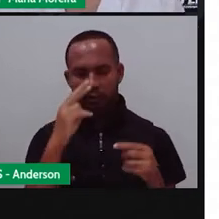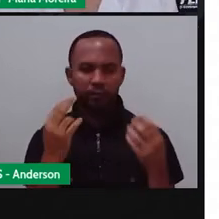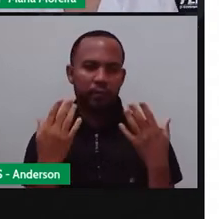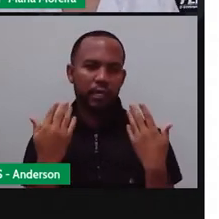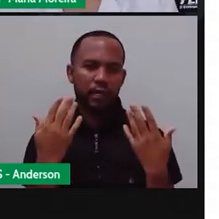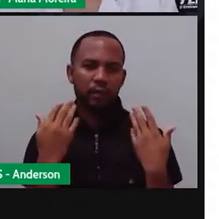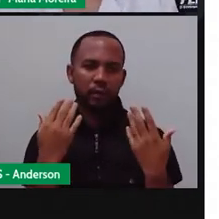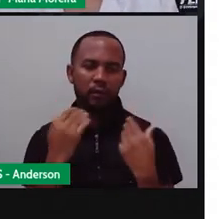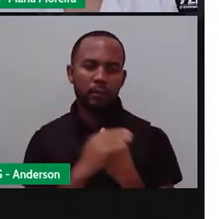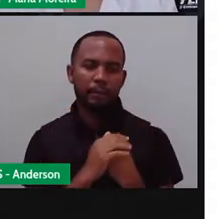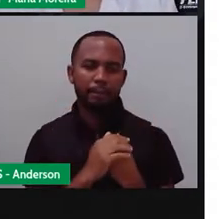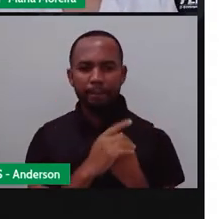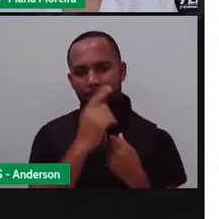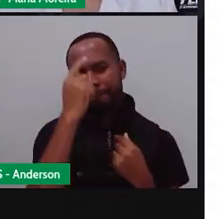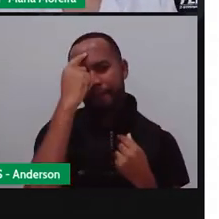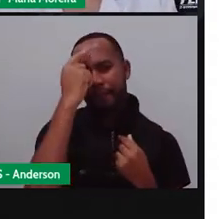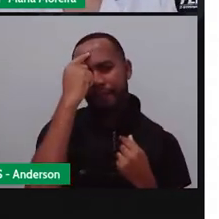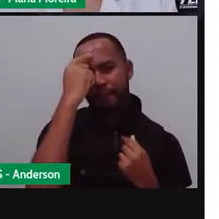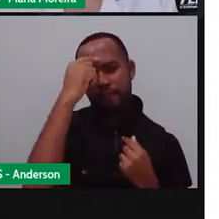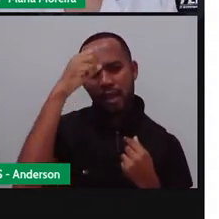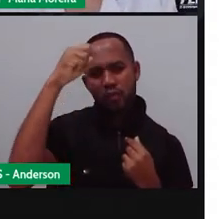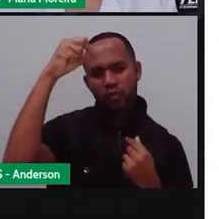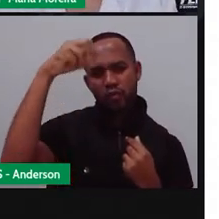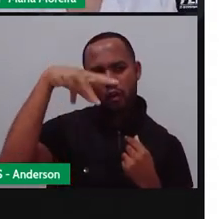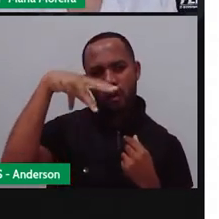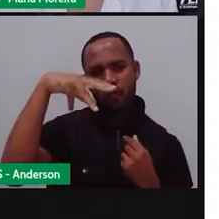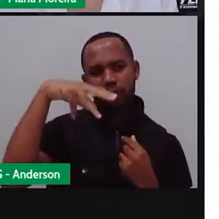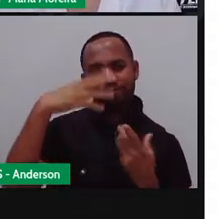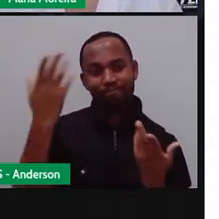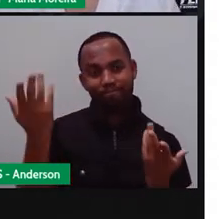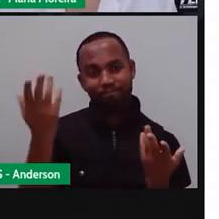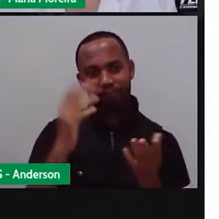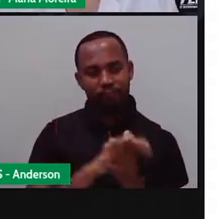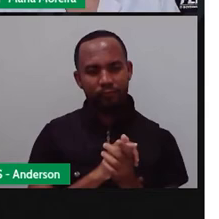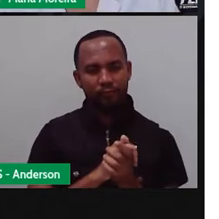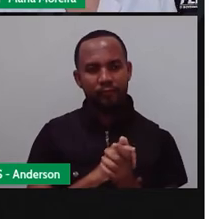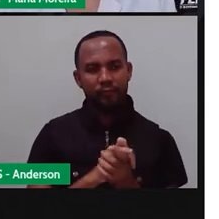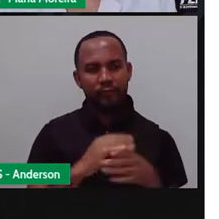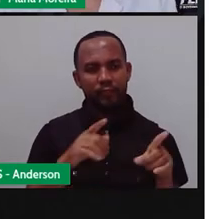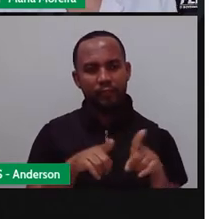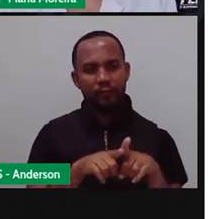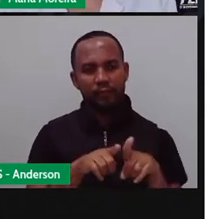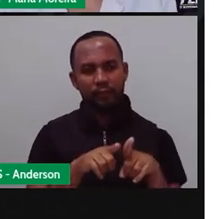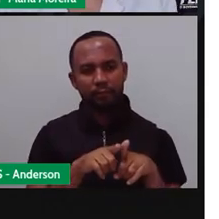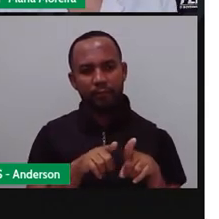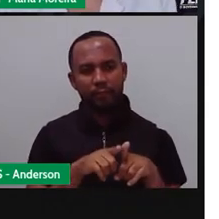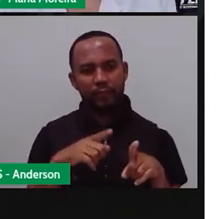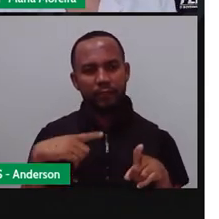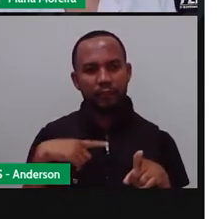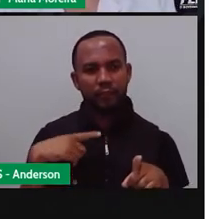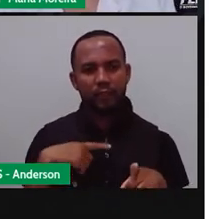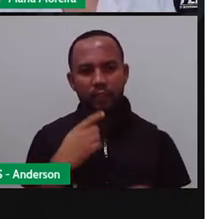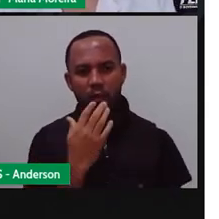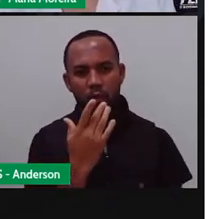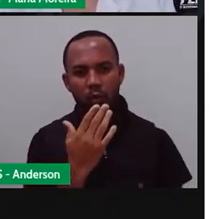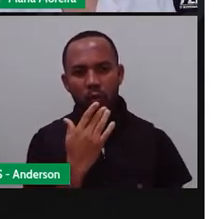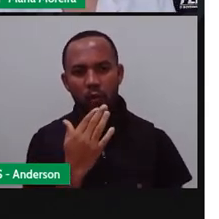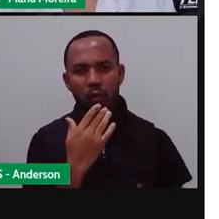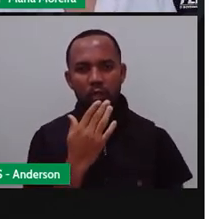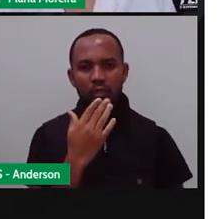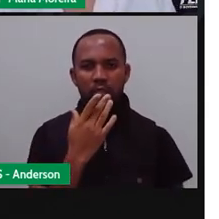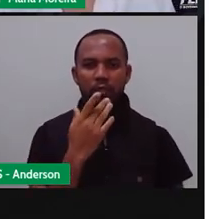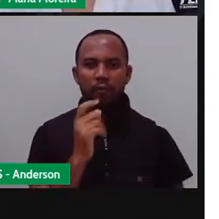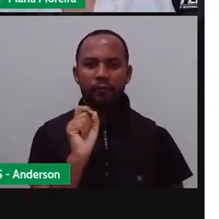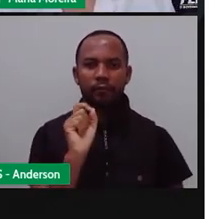isso aí, eu já penso no sol do verão. Não é isso? E assim como a tem aqui. A gente teve as cores neutras, não é